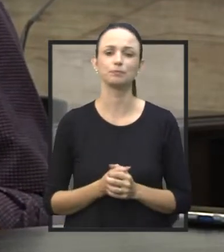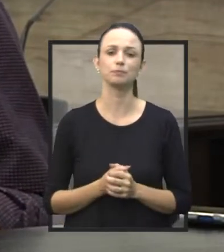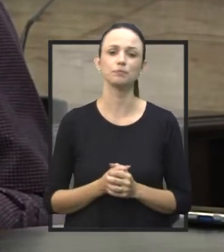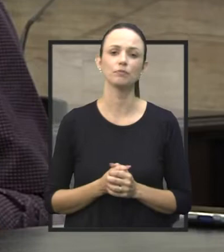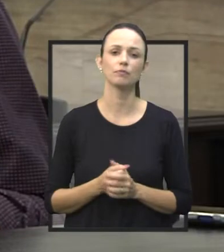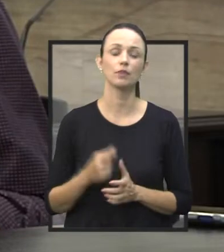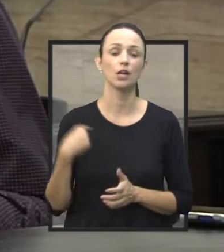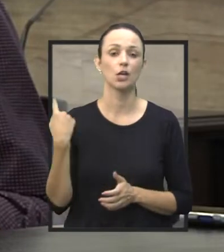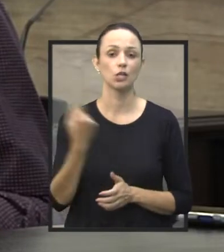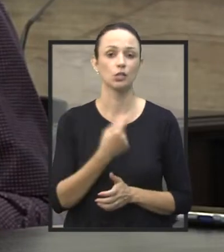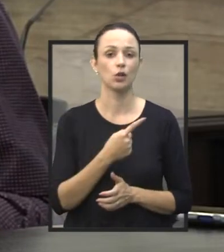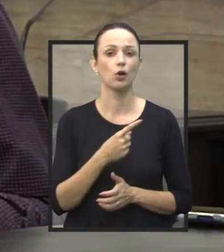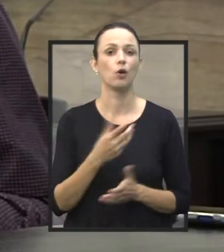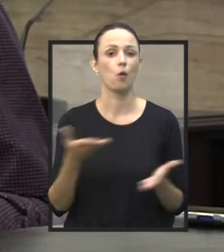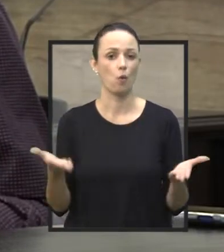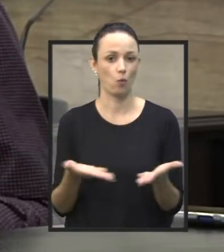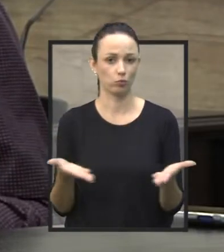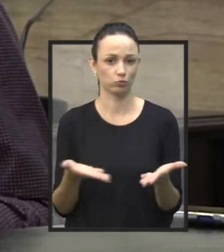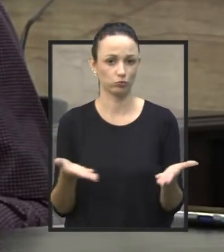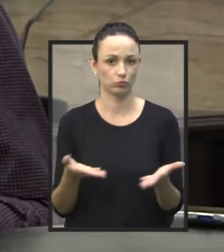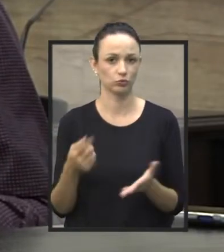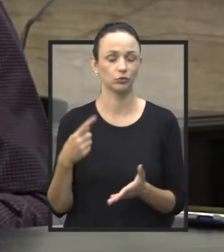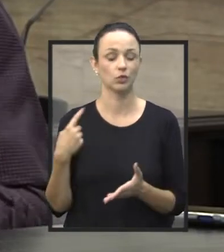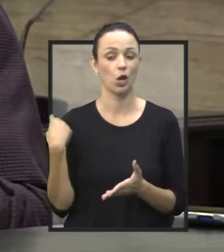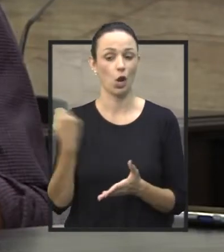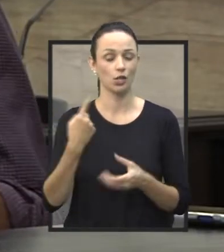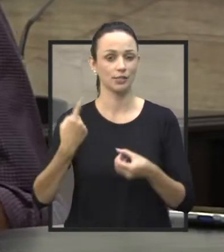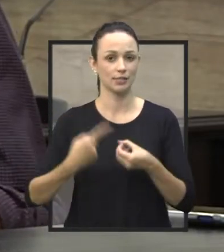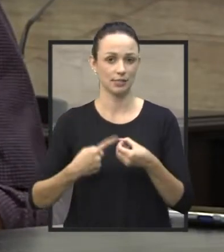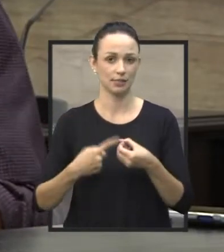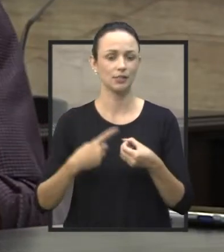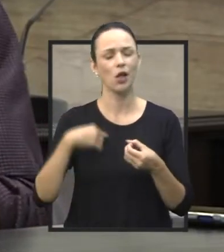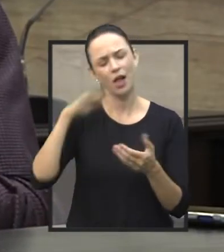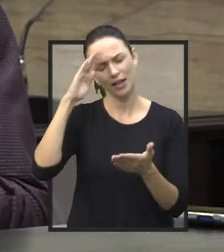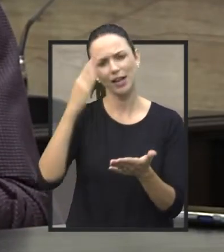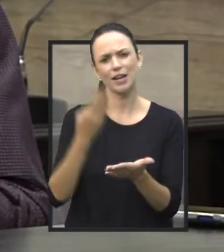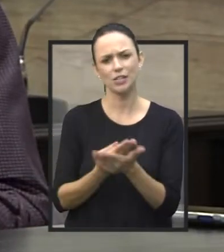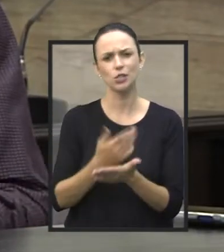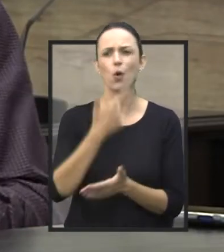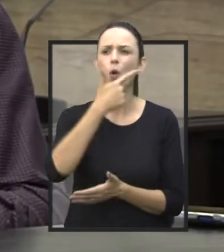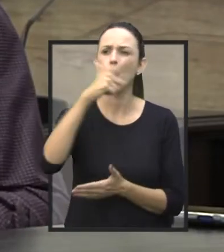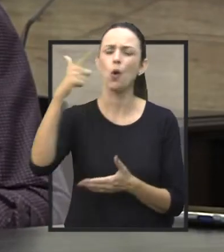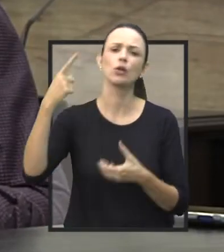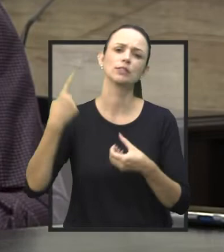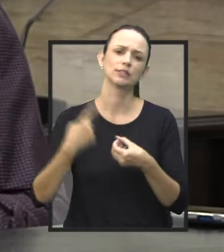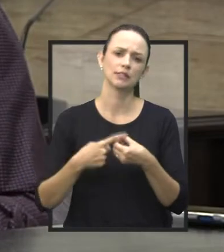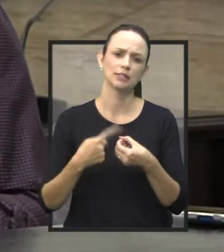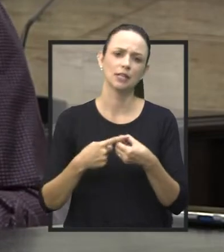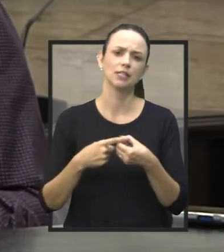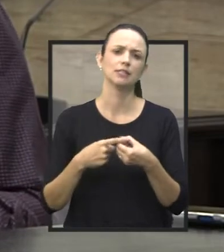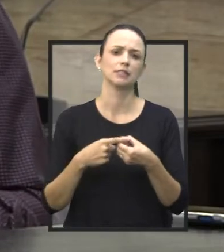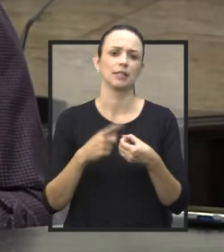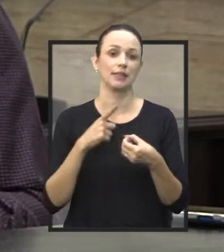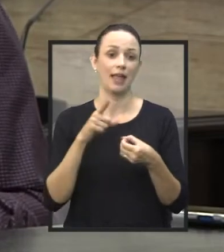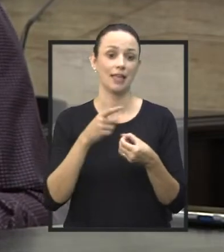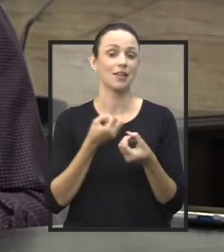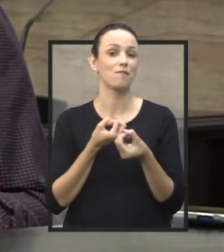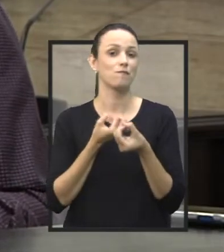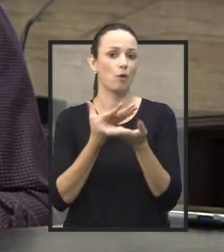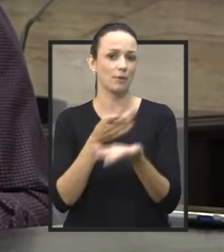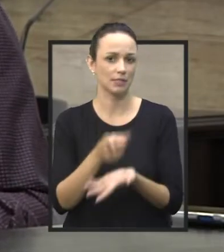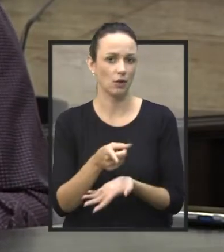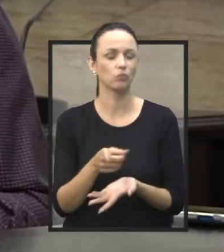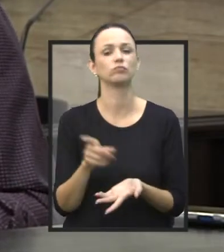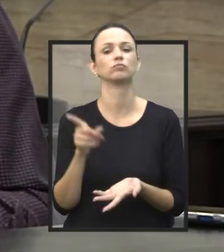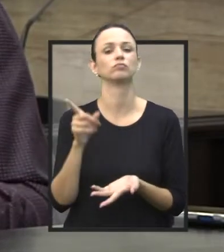Nós temos condições hoje, a nossa cidade, eu acredito que as outras cidades, de posse dessa informação, têm condições